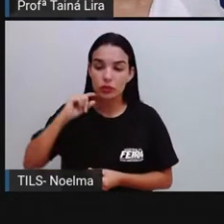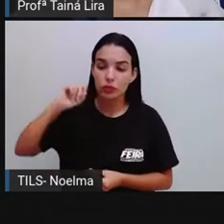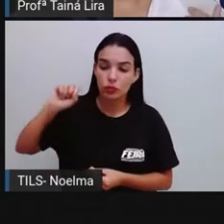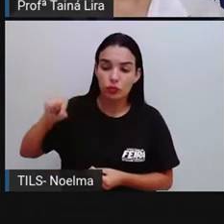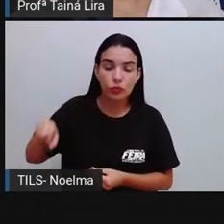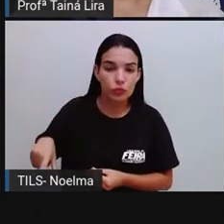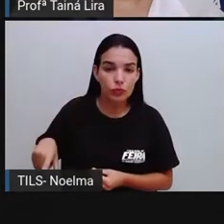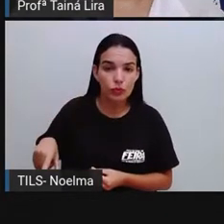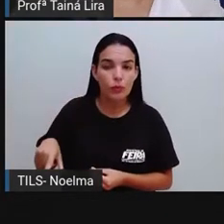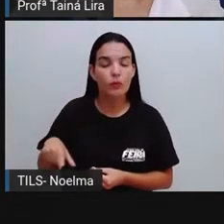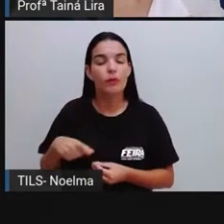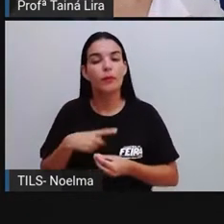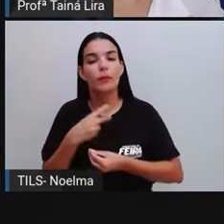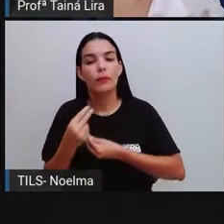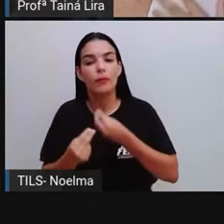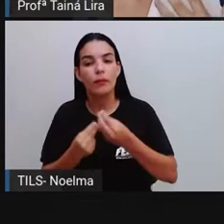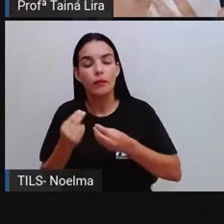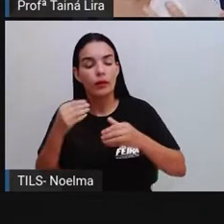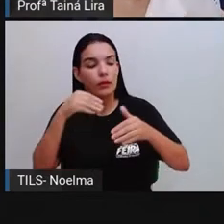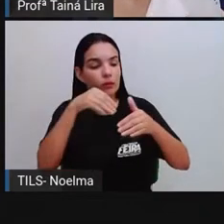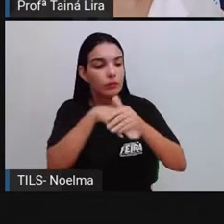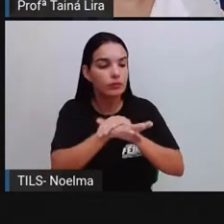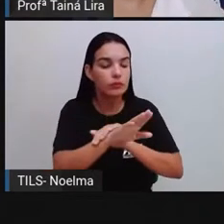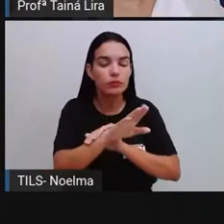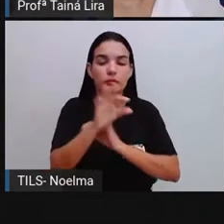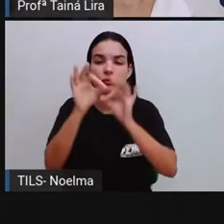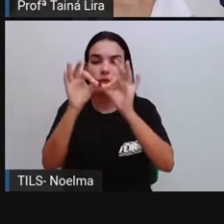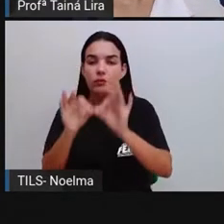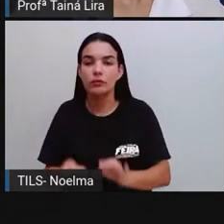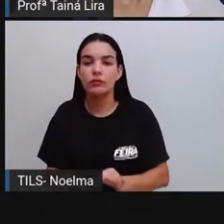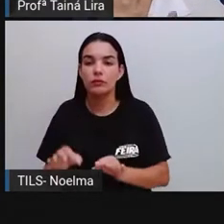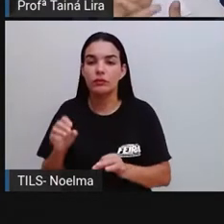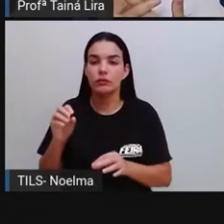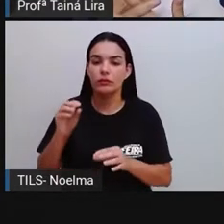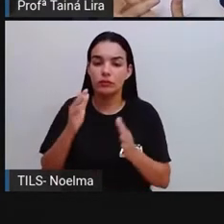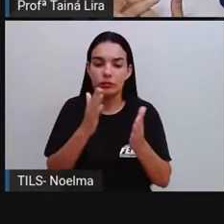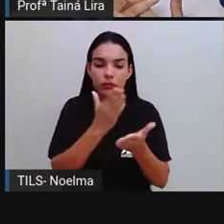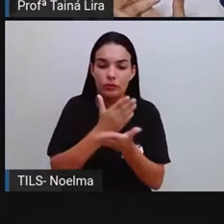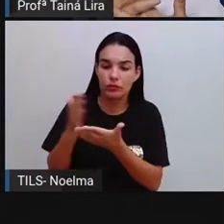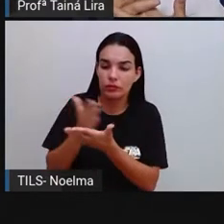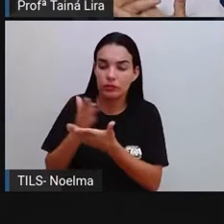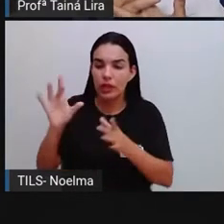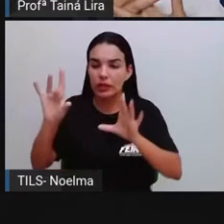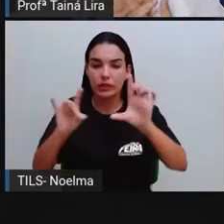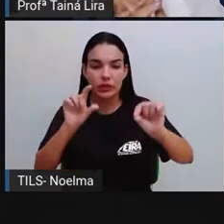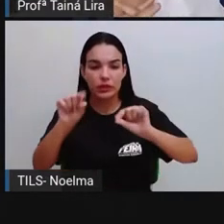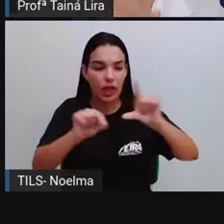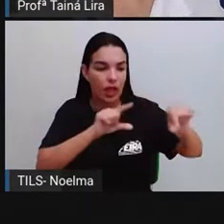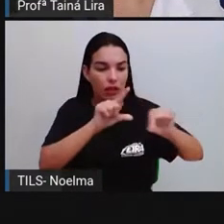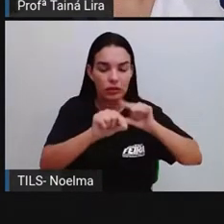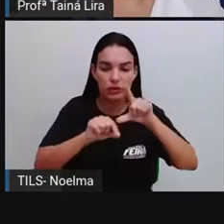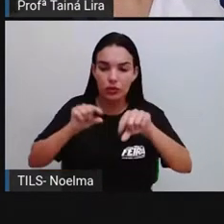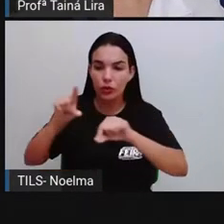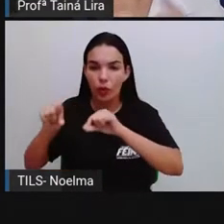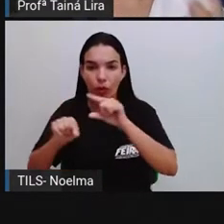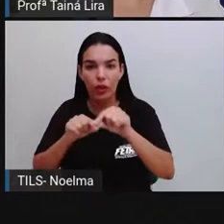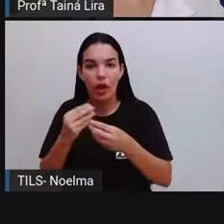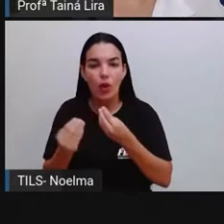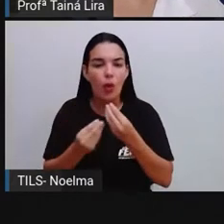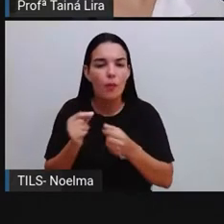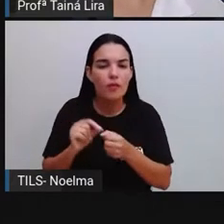né? Sobre o descarte do lixo, né? Sobre como a gente deve fazer o